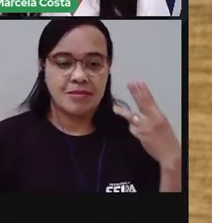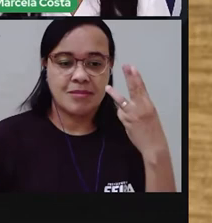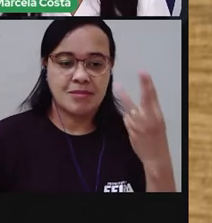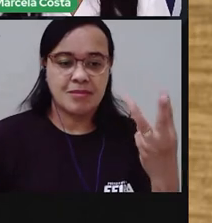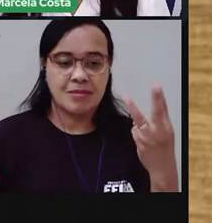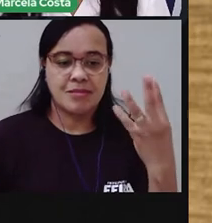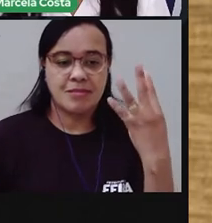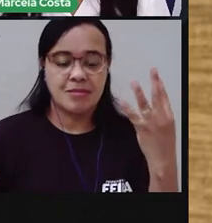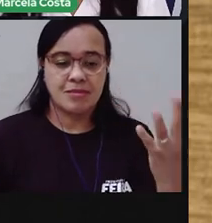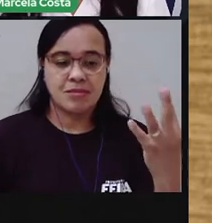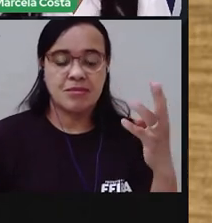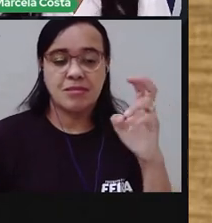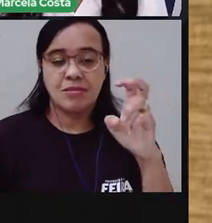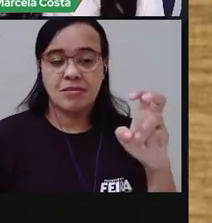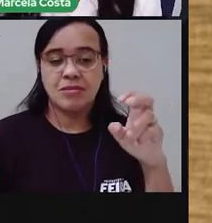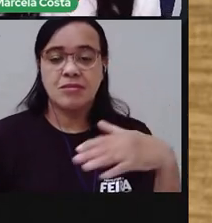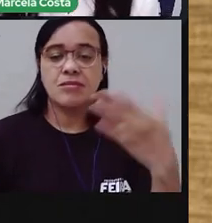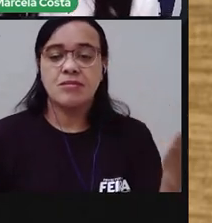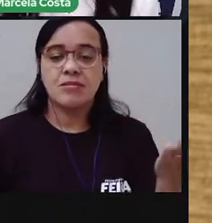Quatro.